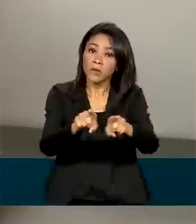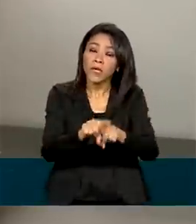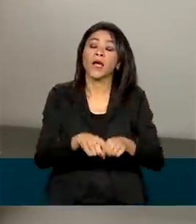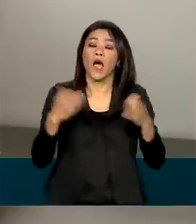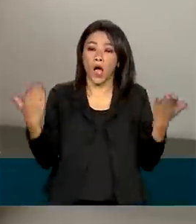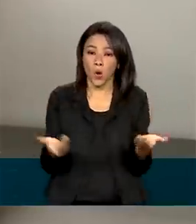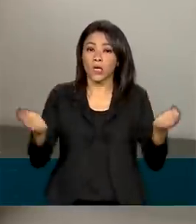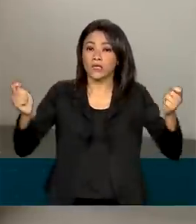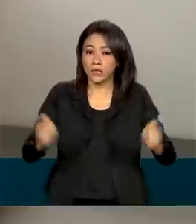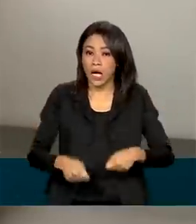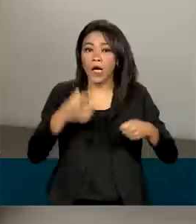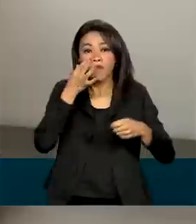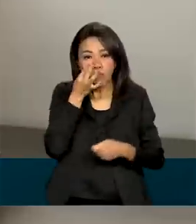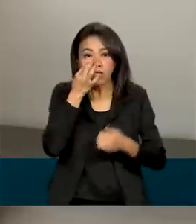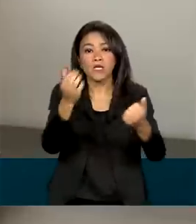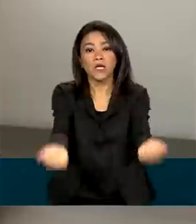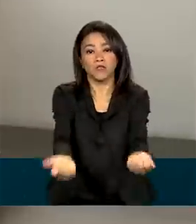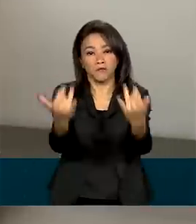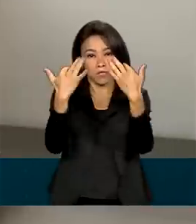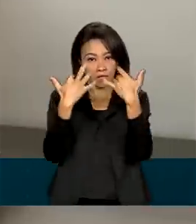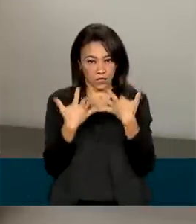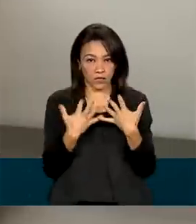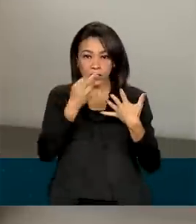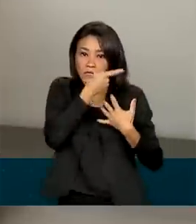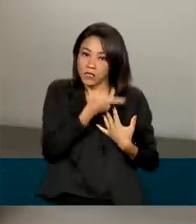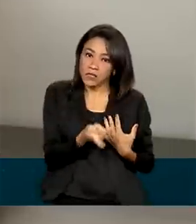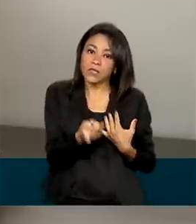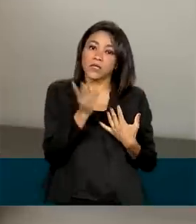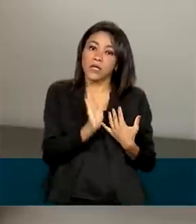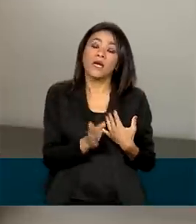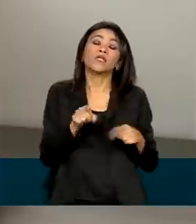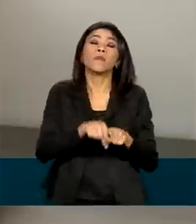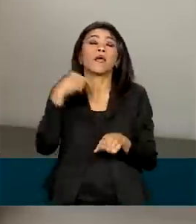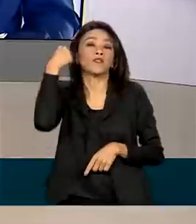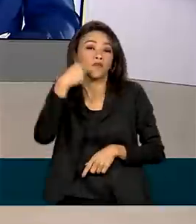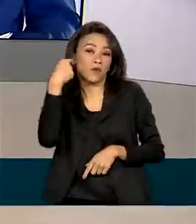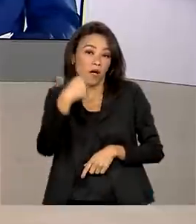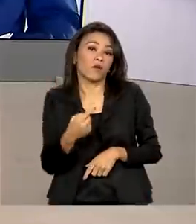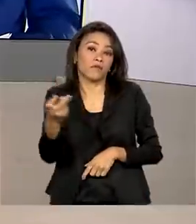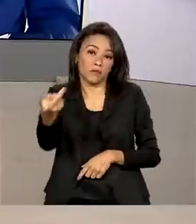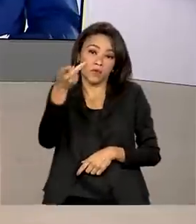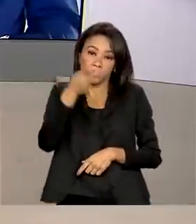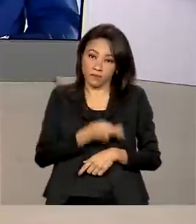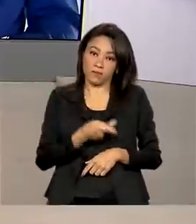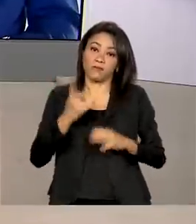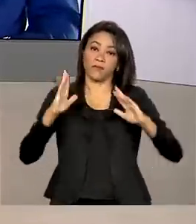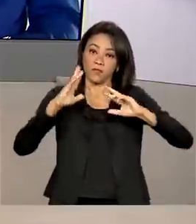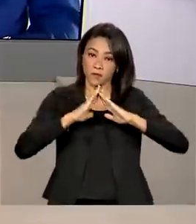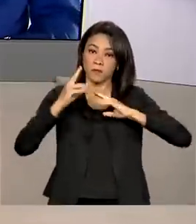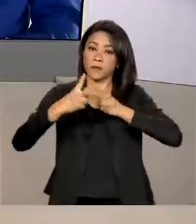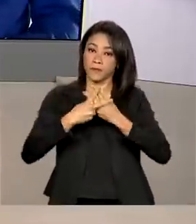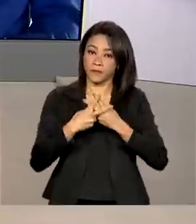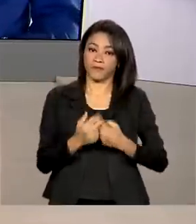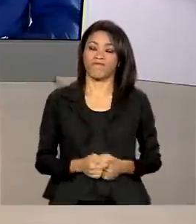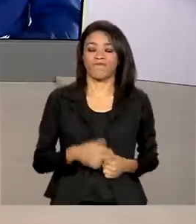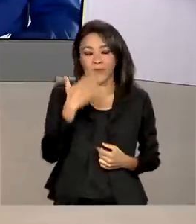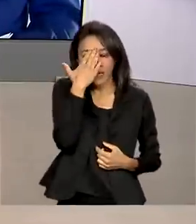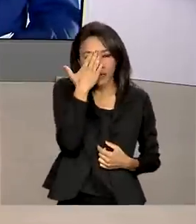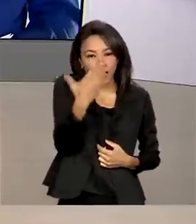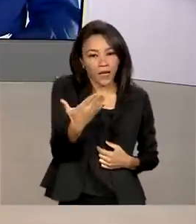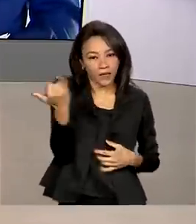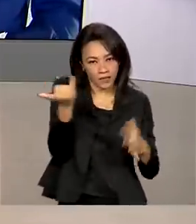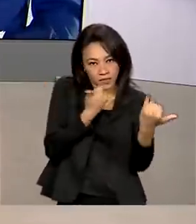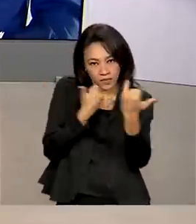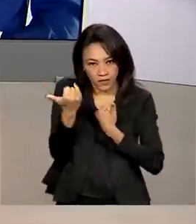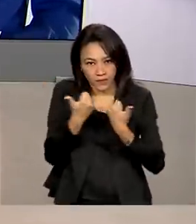visitas presenciais de familiares e também de advogados. Renata, eu volto com você aí no estúdio. Tá certo, Júlia. Muito obrigada pelas suas